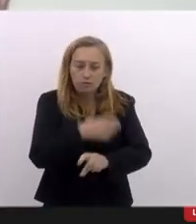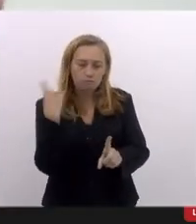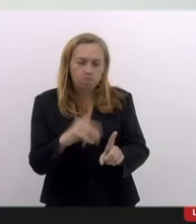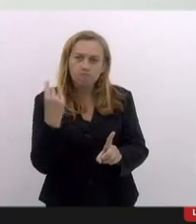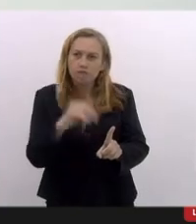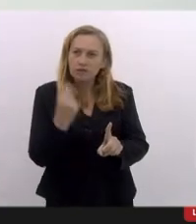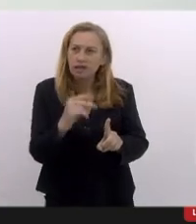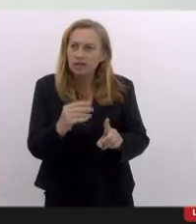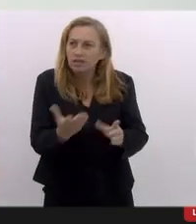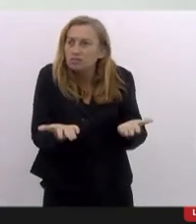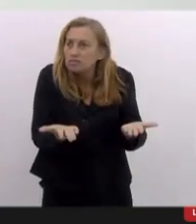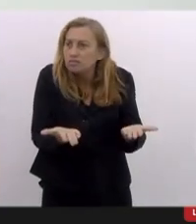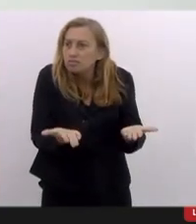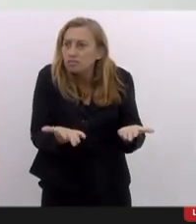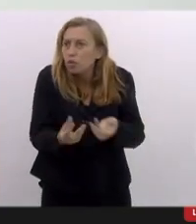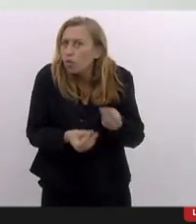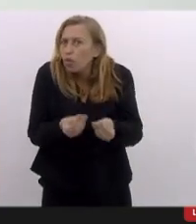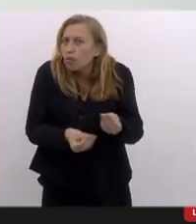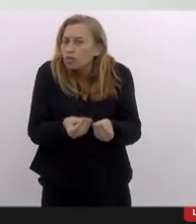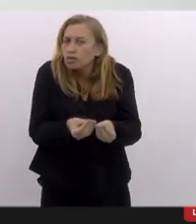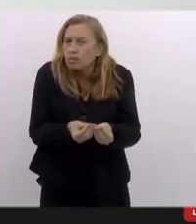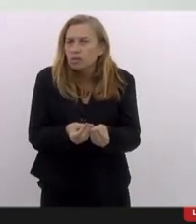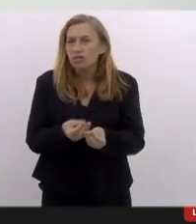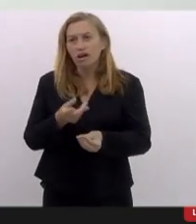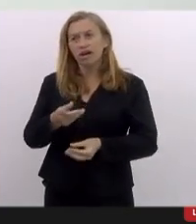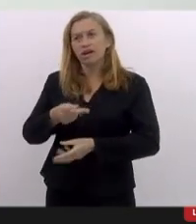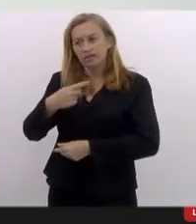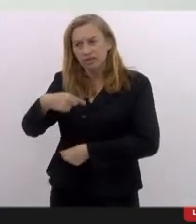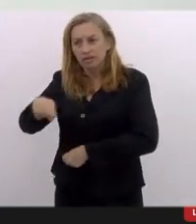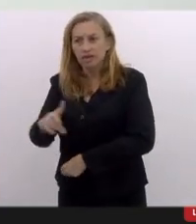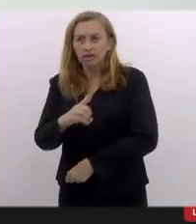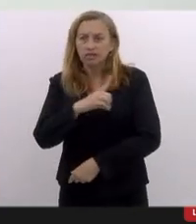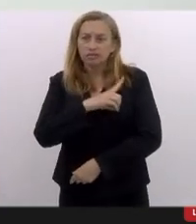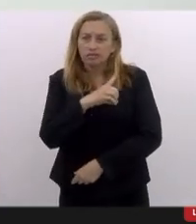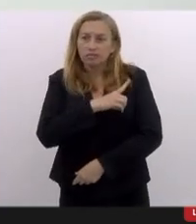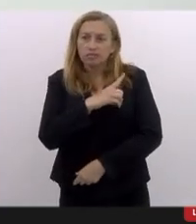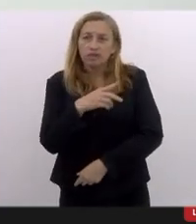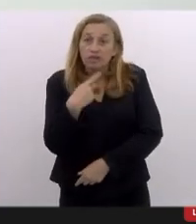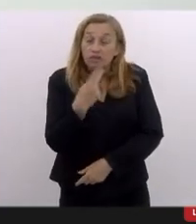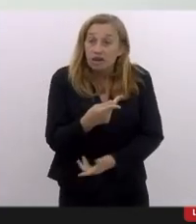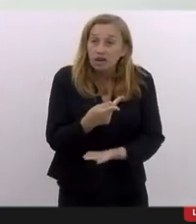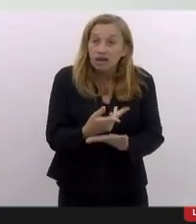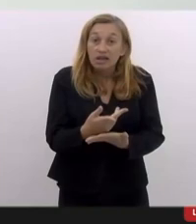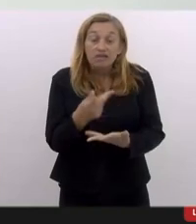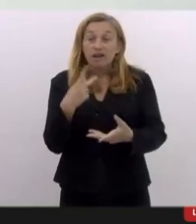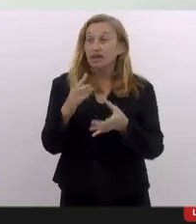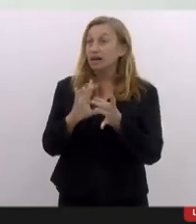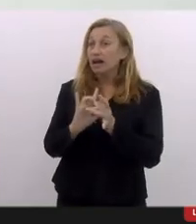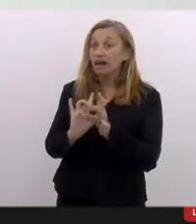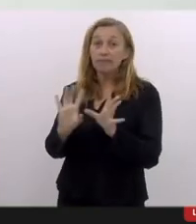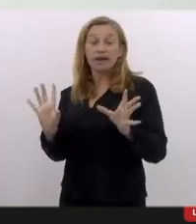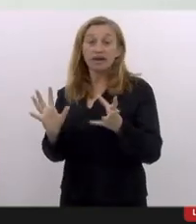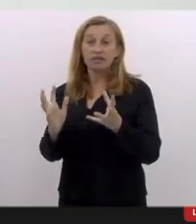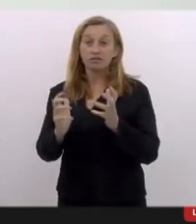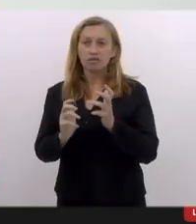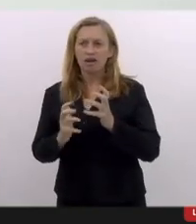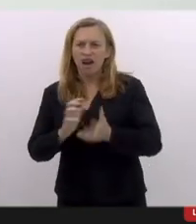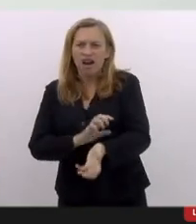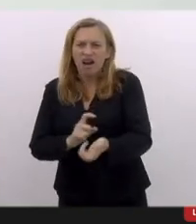impune, né, e a pessoa vai prestar um depoimento à delegacia dos agressores e diz que ele estava liberando a raiva,